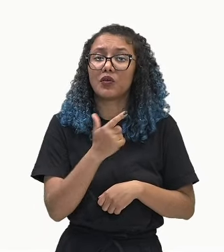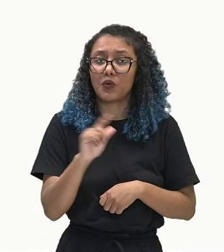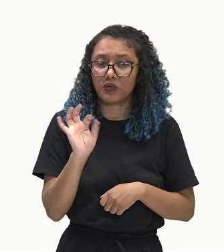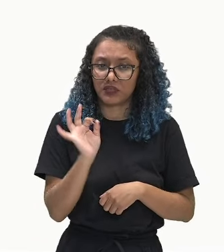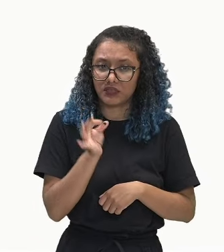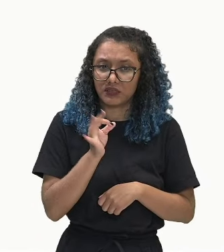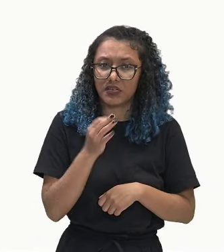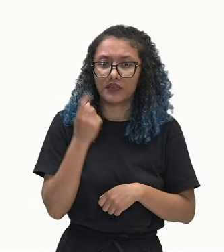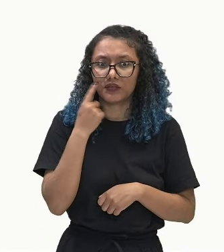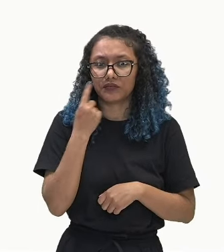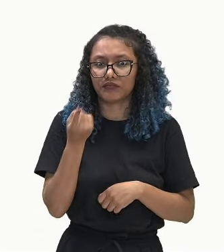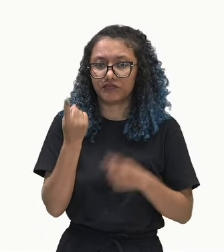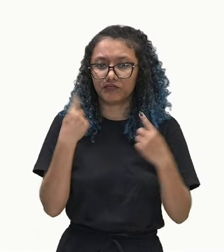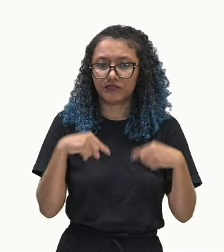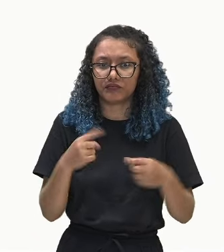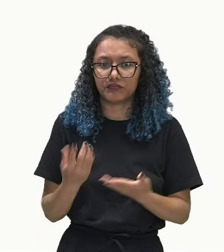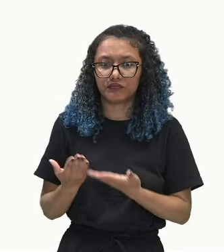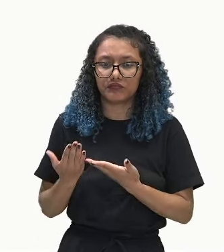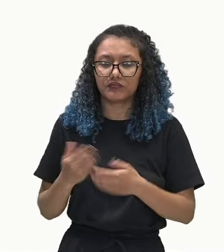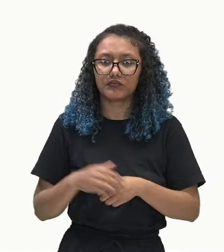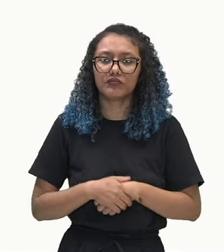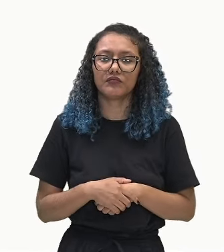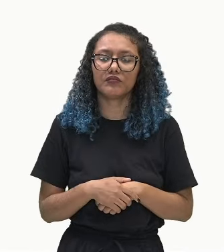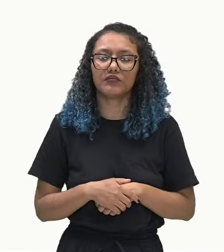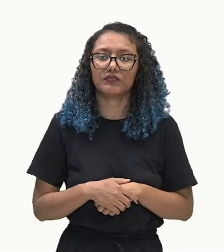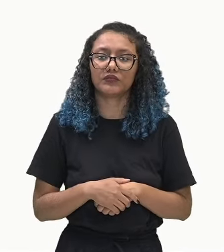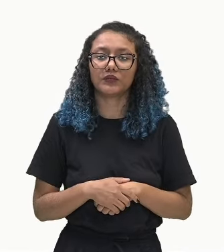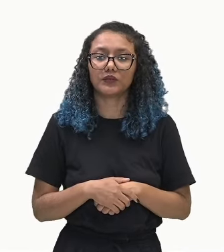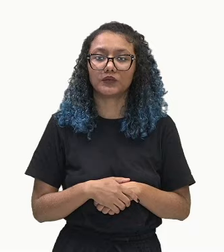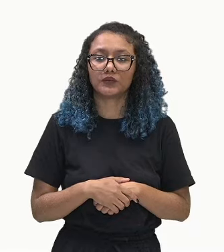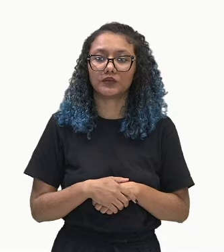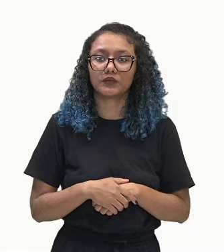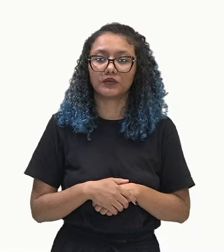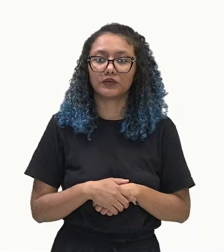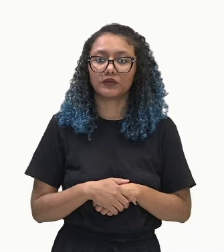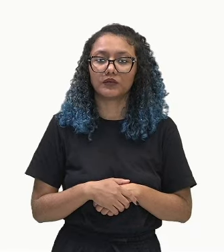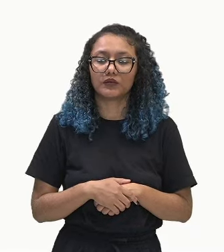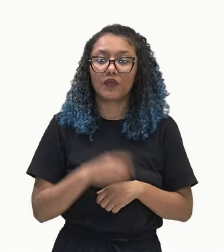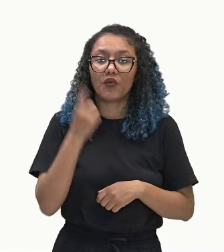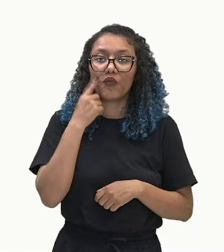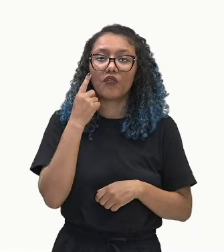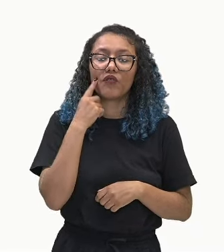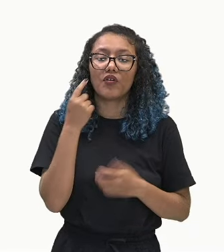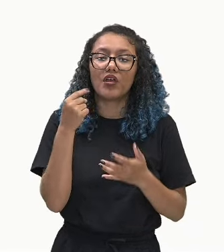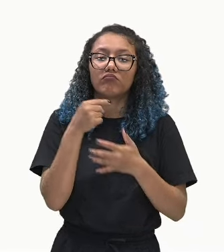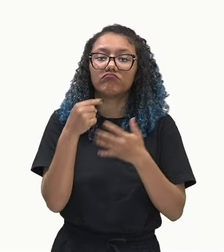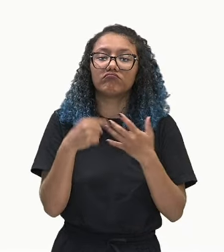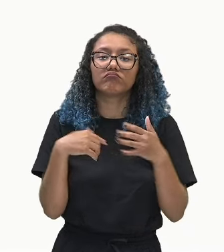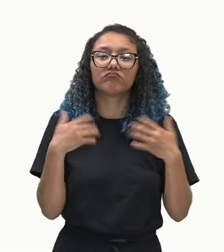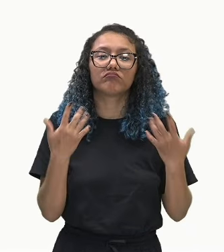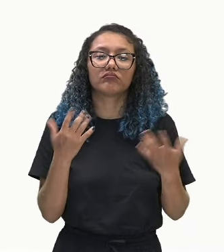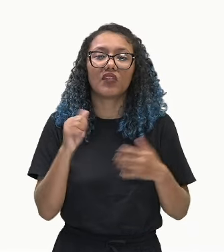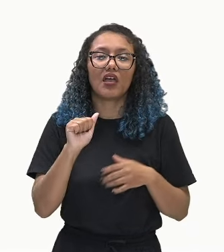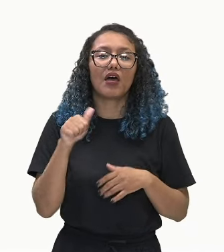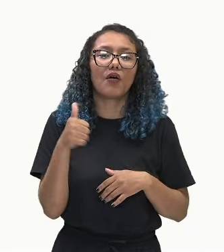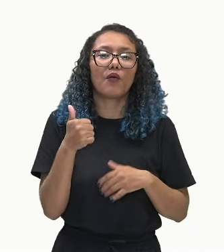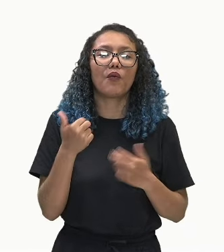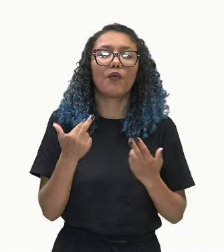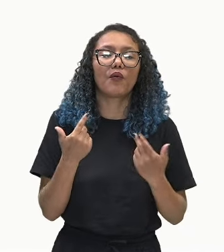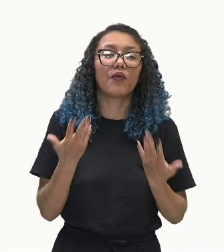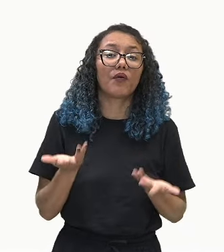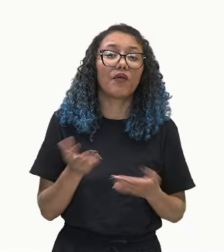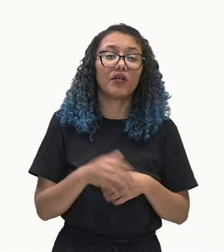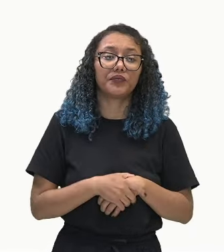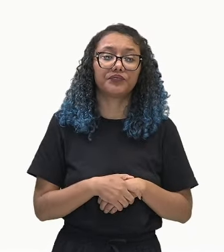10, 14, 18 e 22. Vamos identificar os seus elementos. O seu primeiro termo, que é o A1,